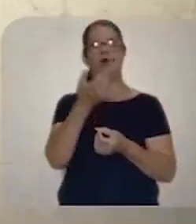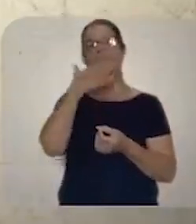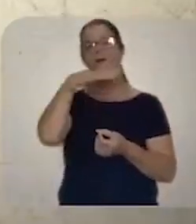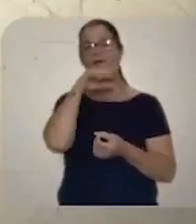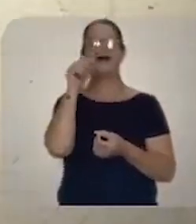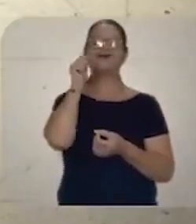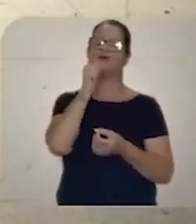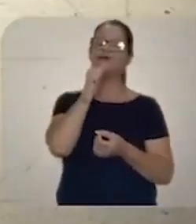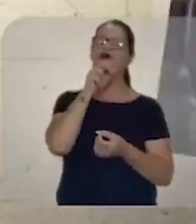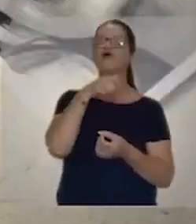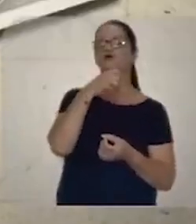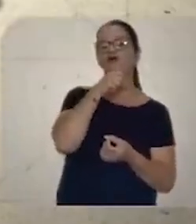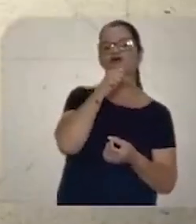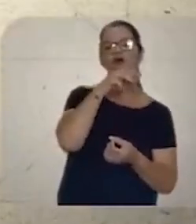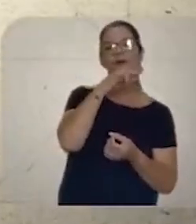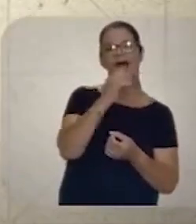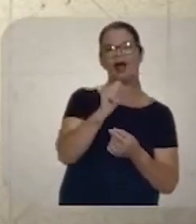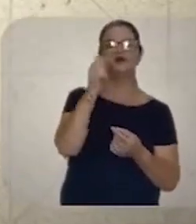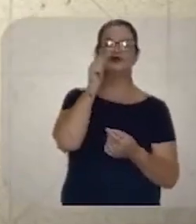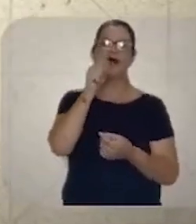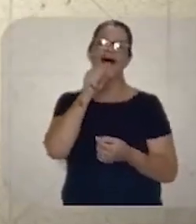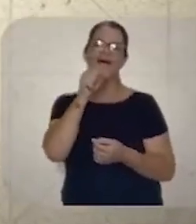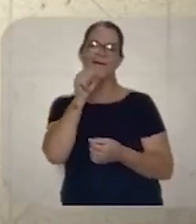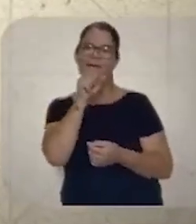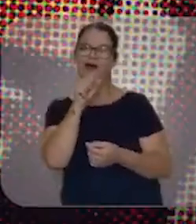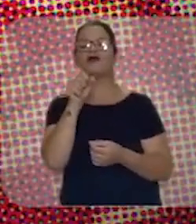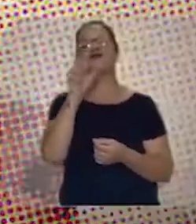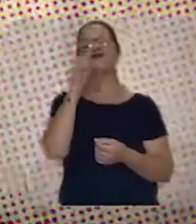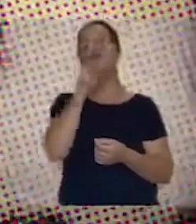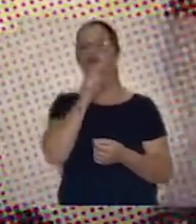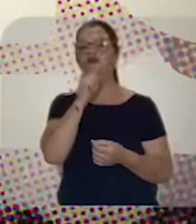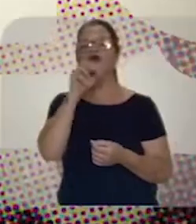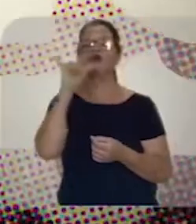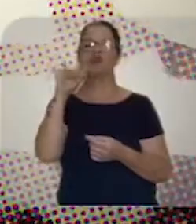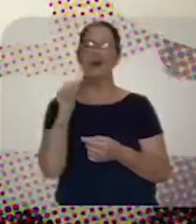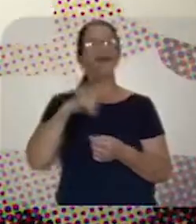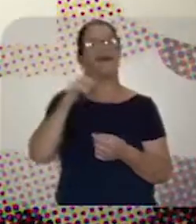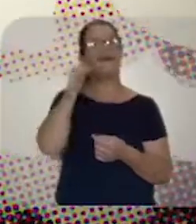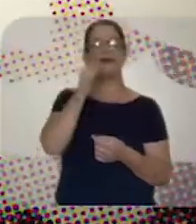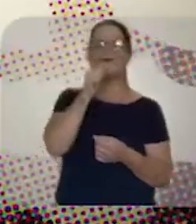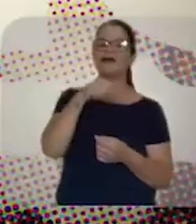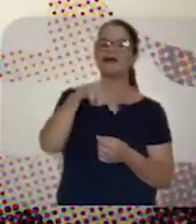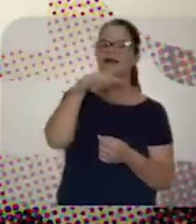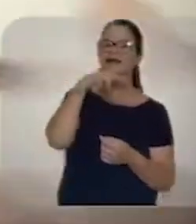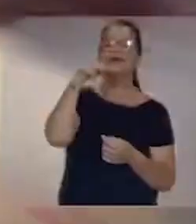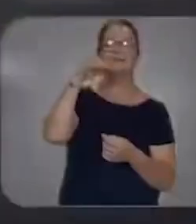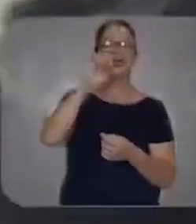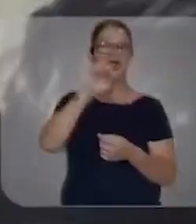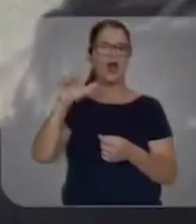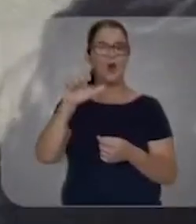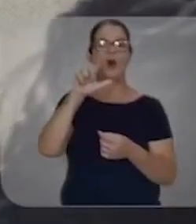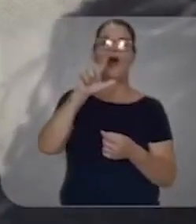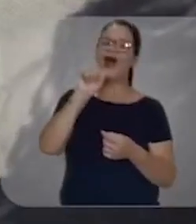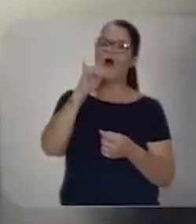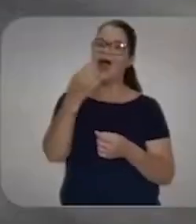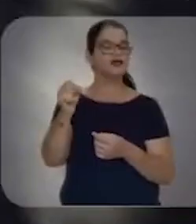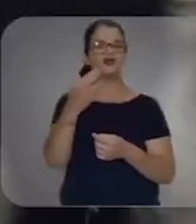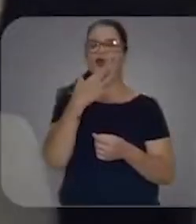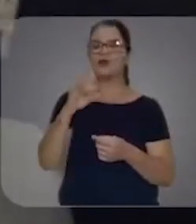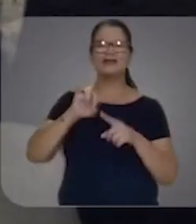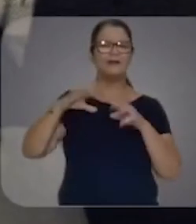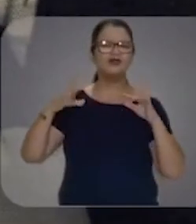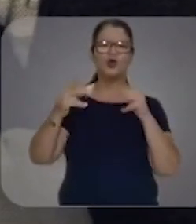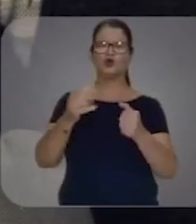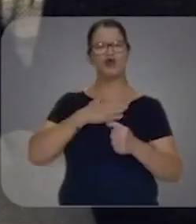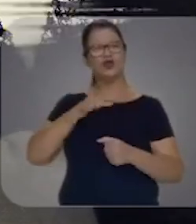pai de mamãe é a vovó Marcos e a mãe é a vovó Sônia. Mamãe é neta de Miguel Arraiz. Eu não conheci, mas todo mundo